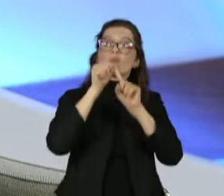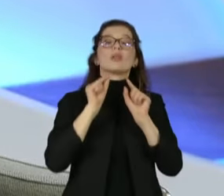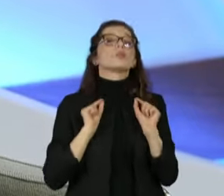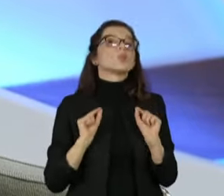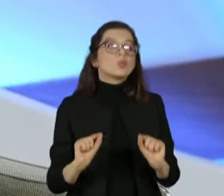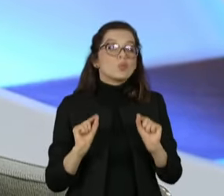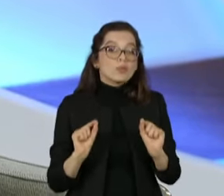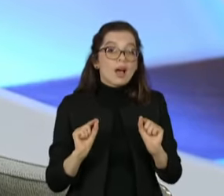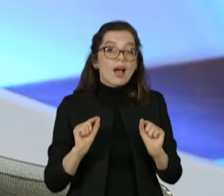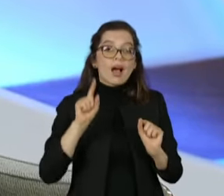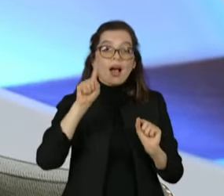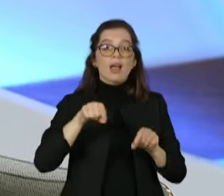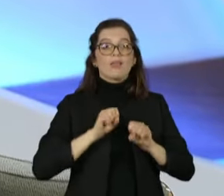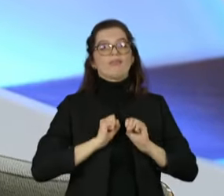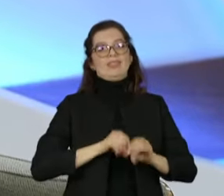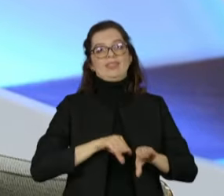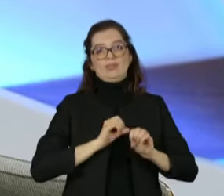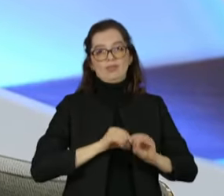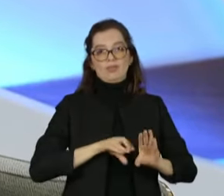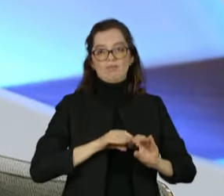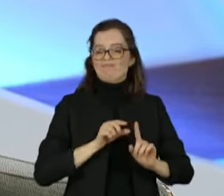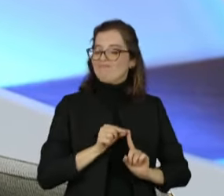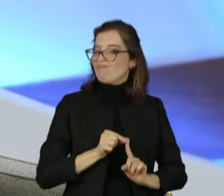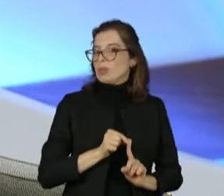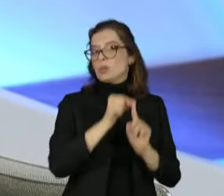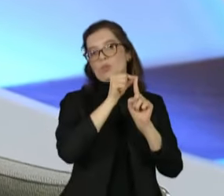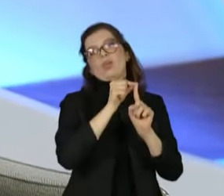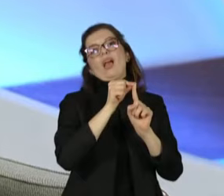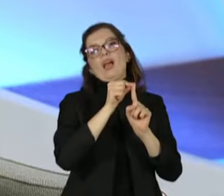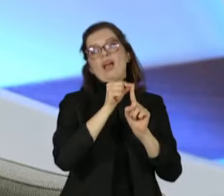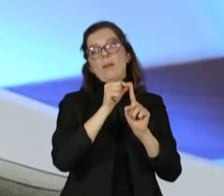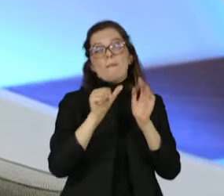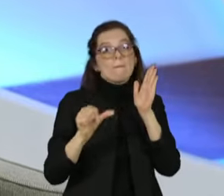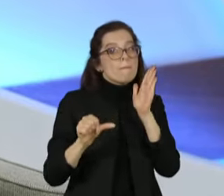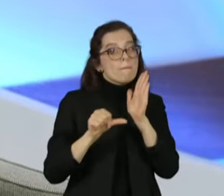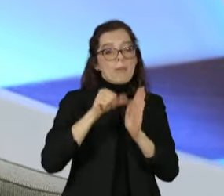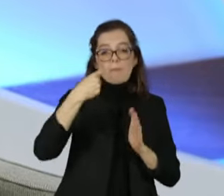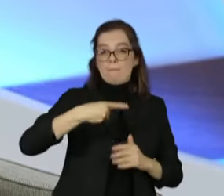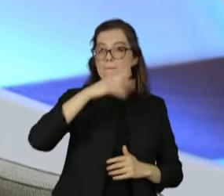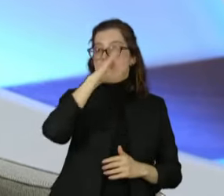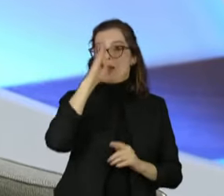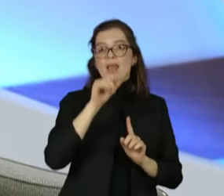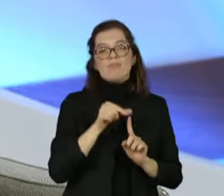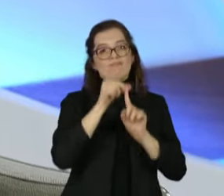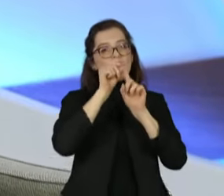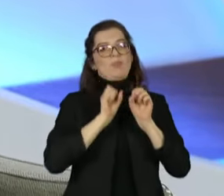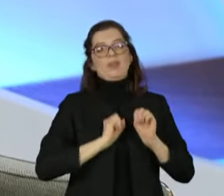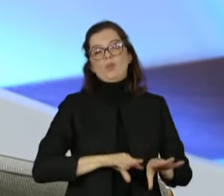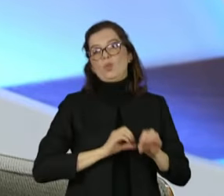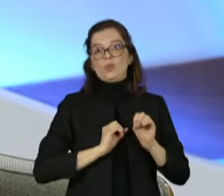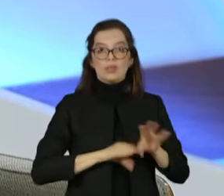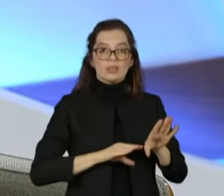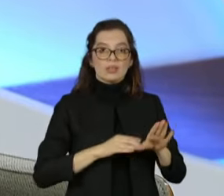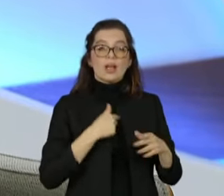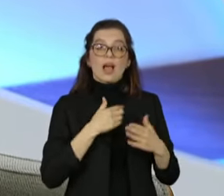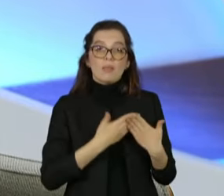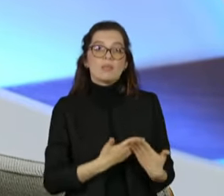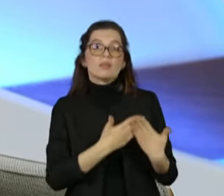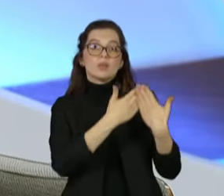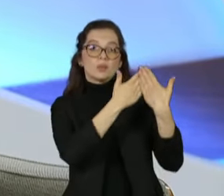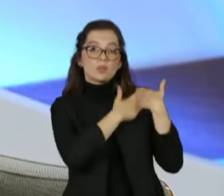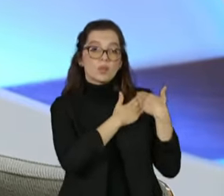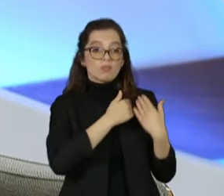vez na história, como agenda prioritária. E esta é a verdadeira missão. Eu sou mulher, portanto, eu me identifico com